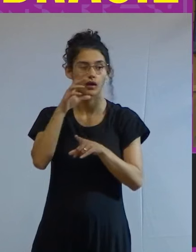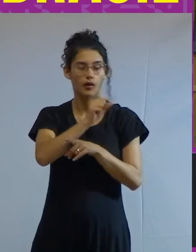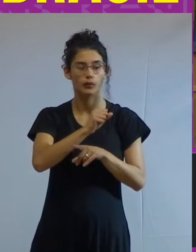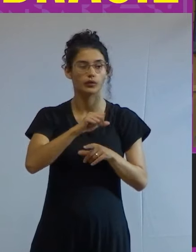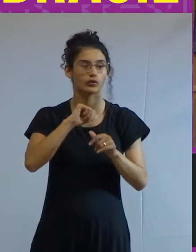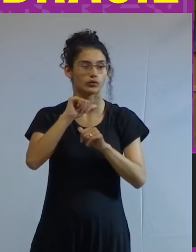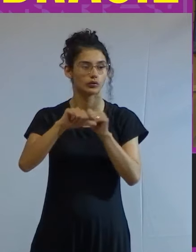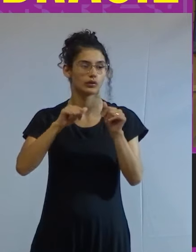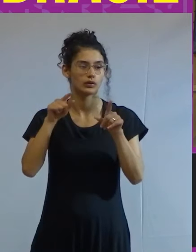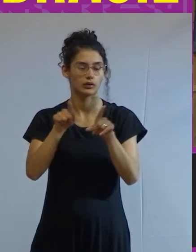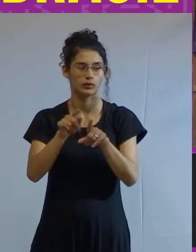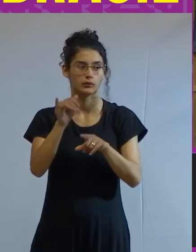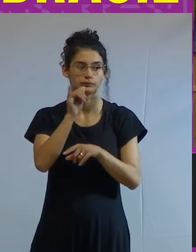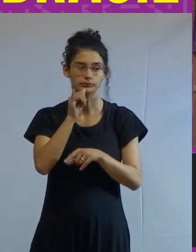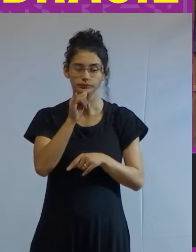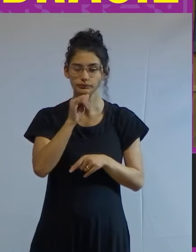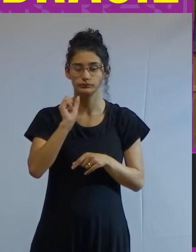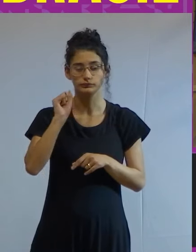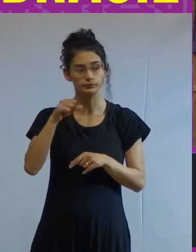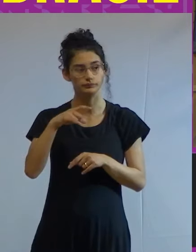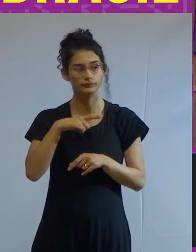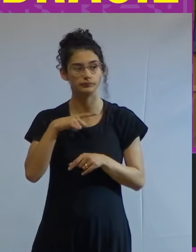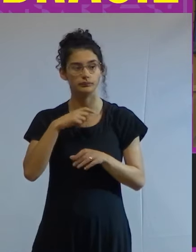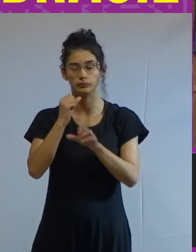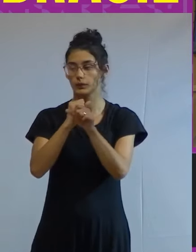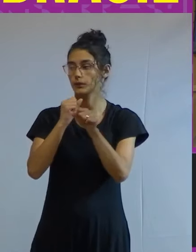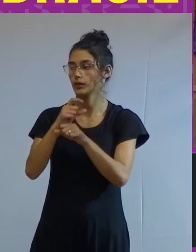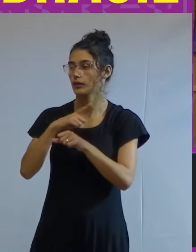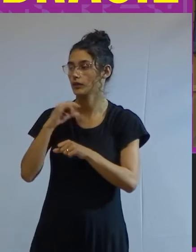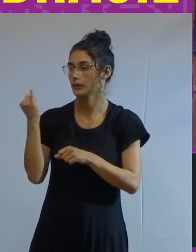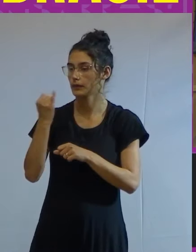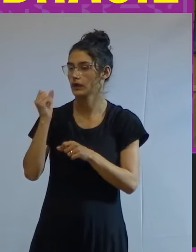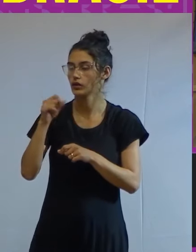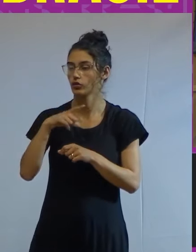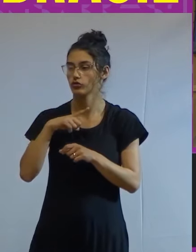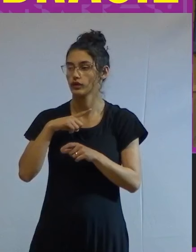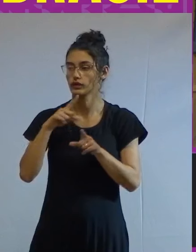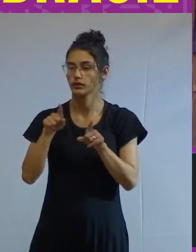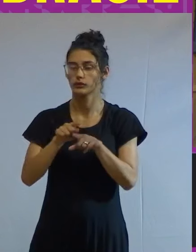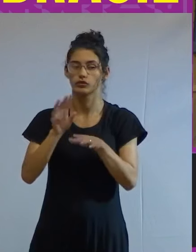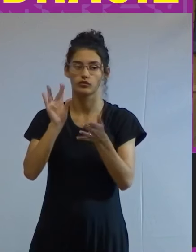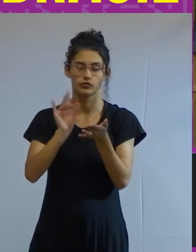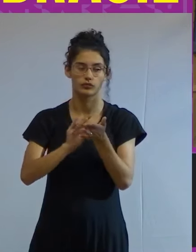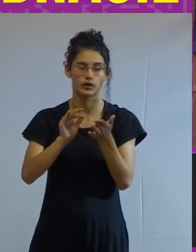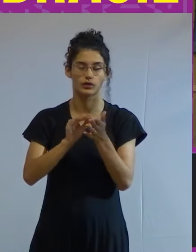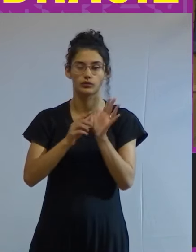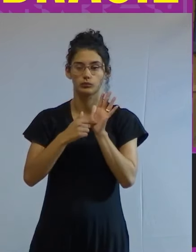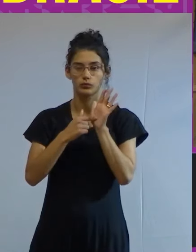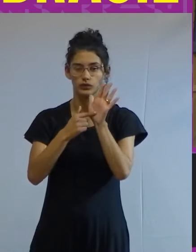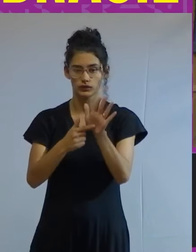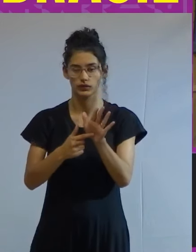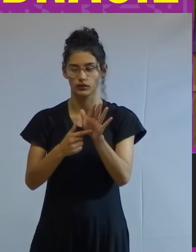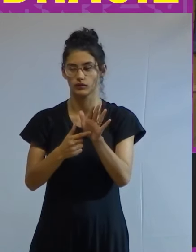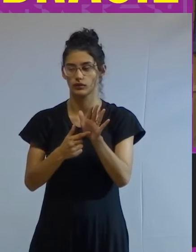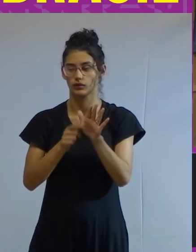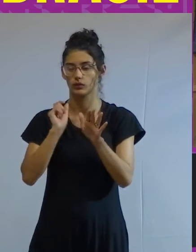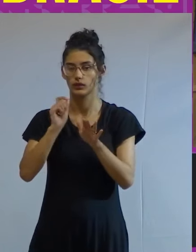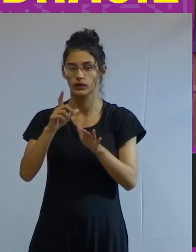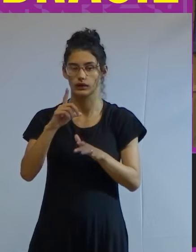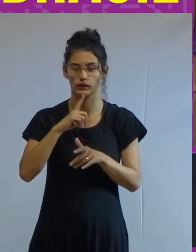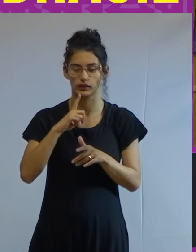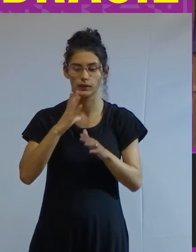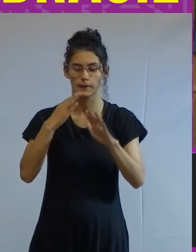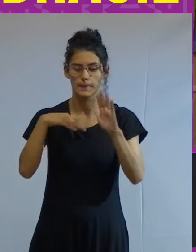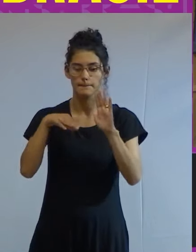tocados por exemplo se houvesse uma reforma tributária que pudesse efetivamente taxar aqueles que têm